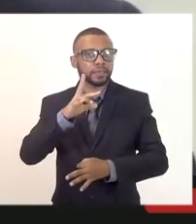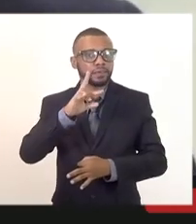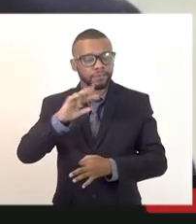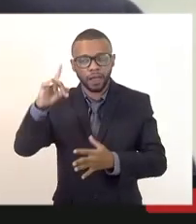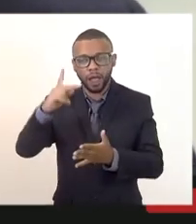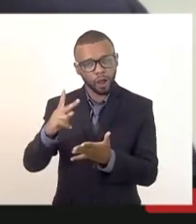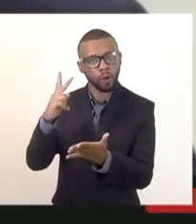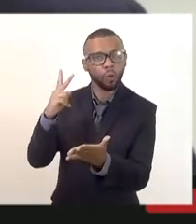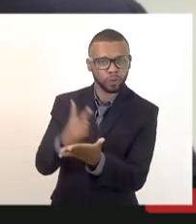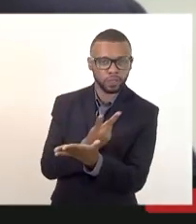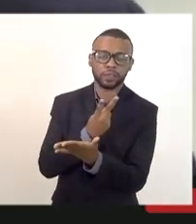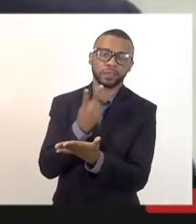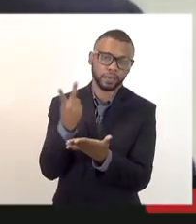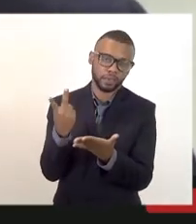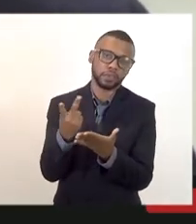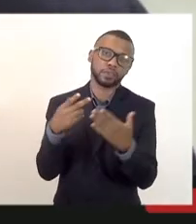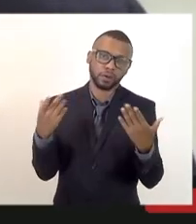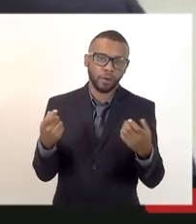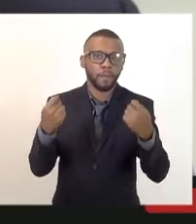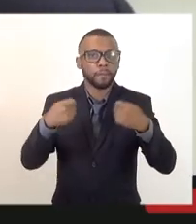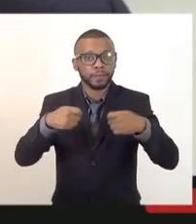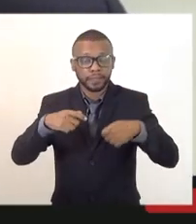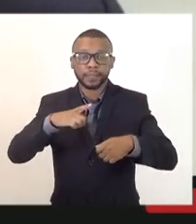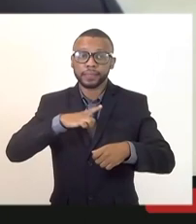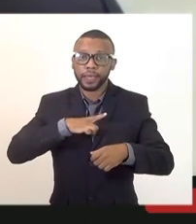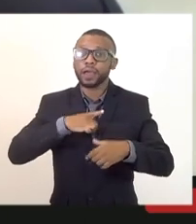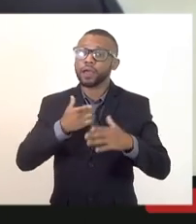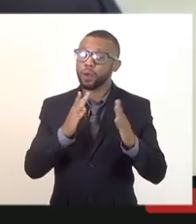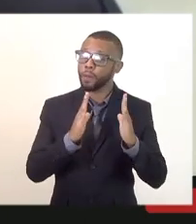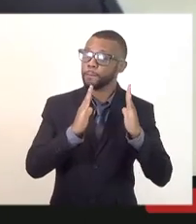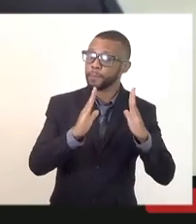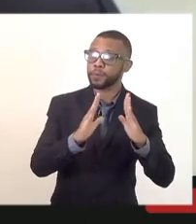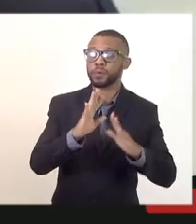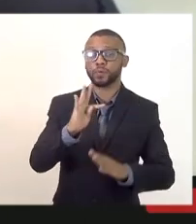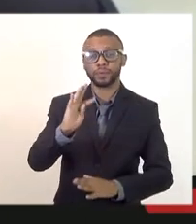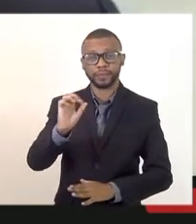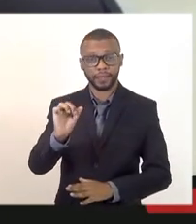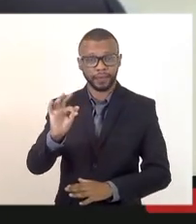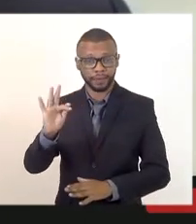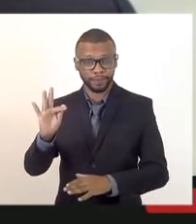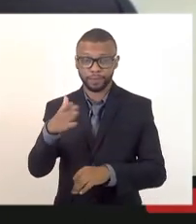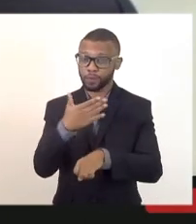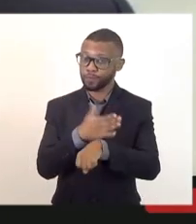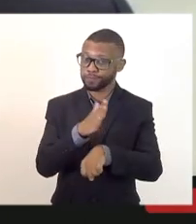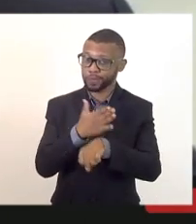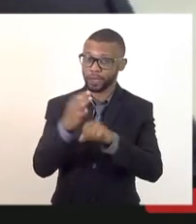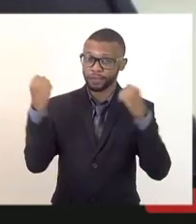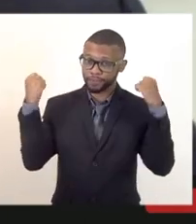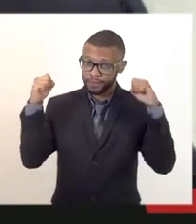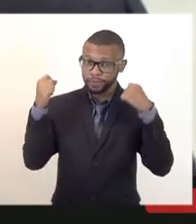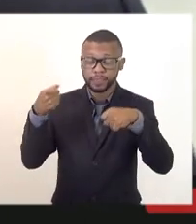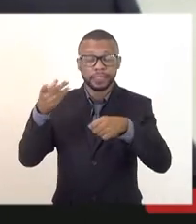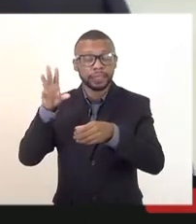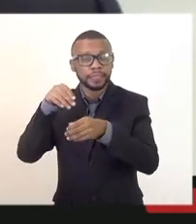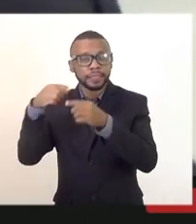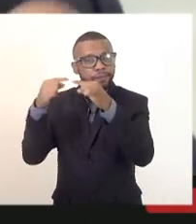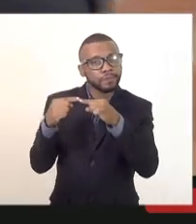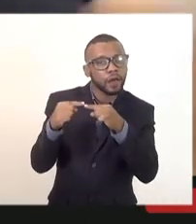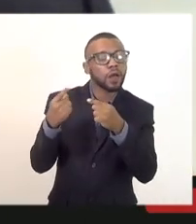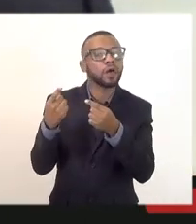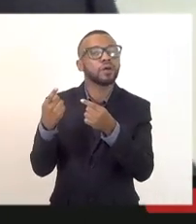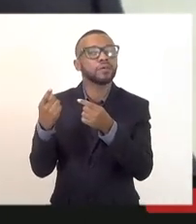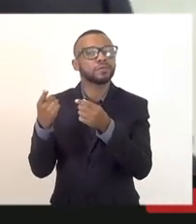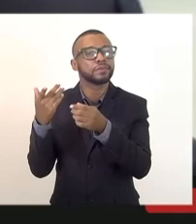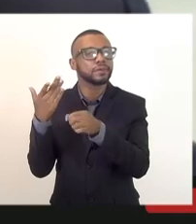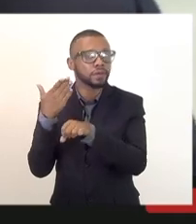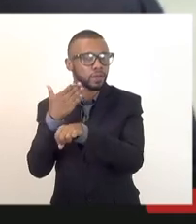então tem que ter o TAF mesmo claro que dentro de um de um prazo que a gente vai chegar num consenso aqui eu acho que está